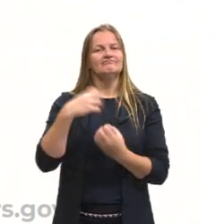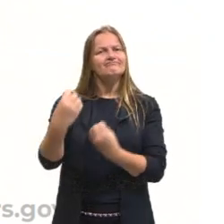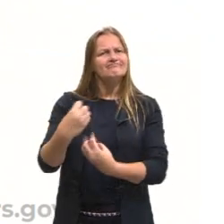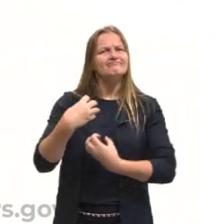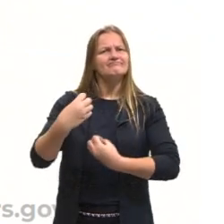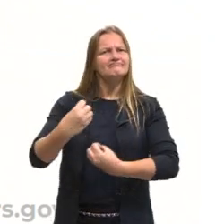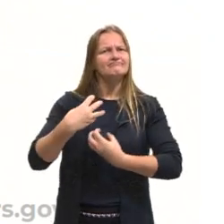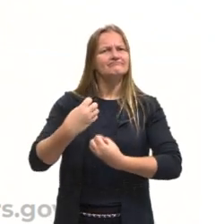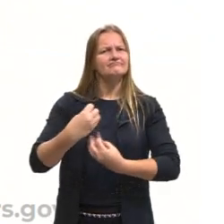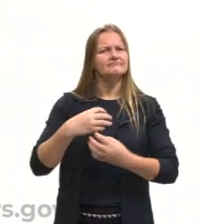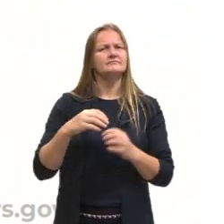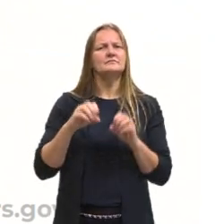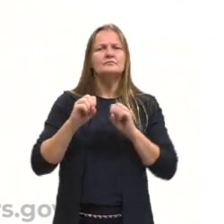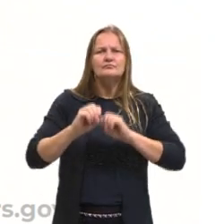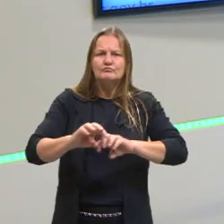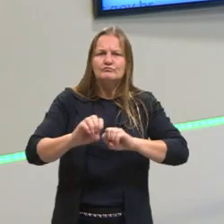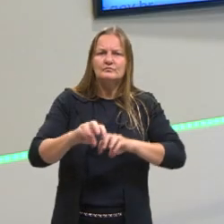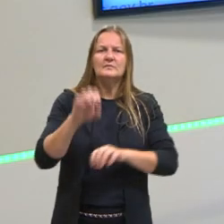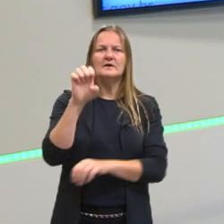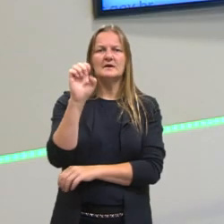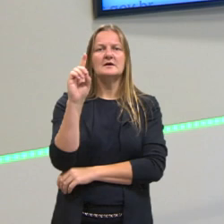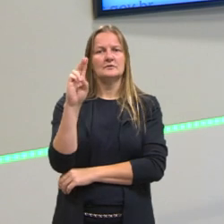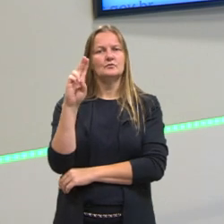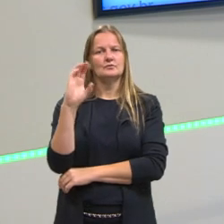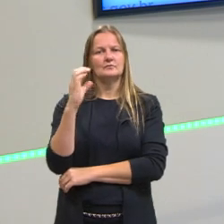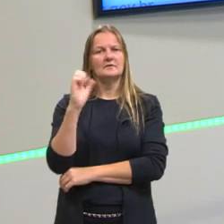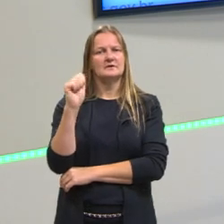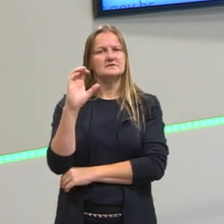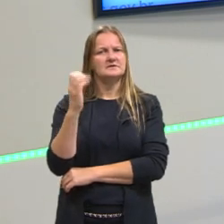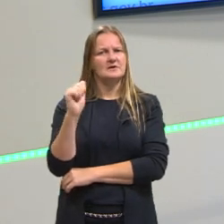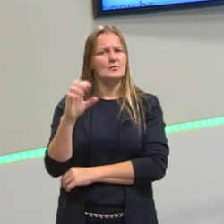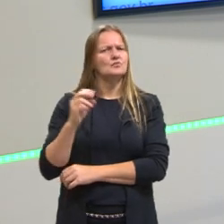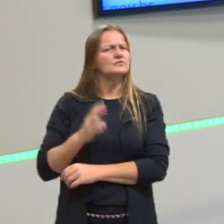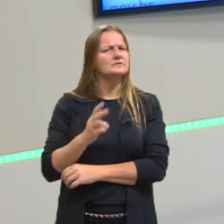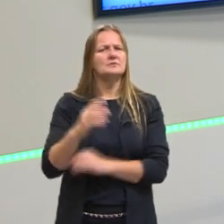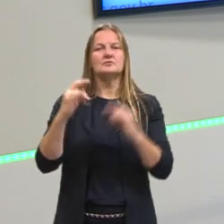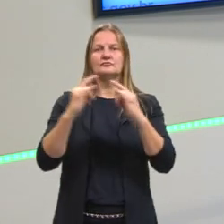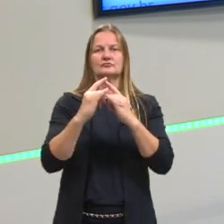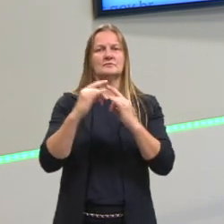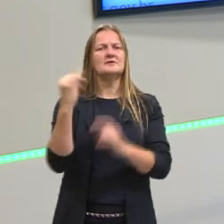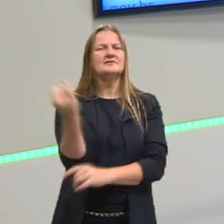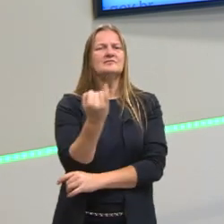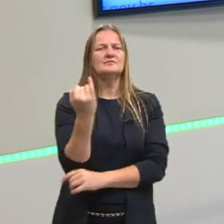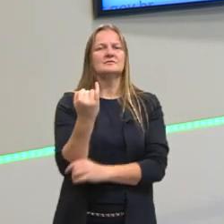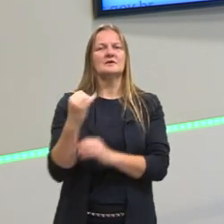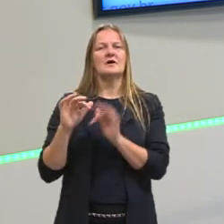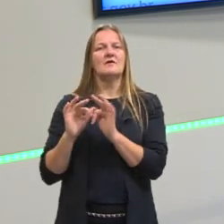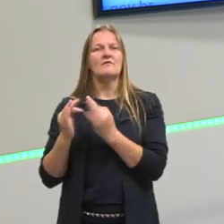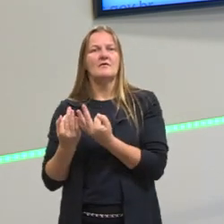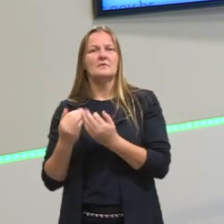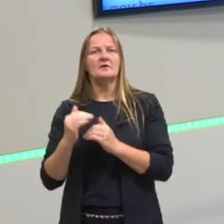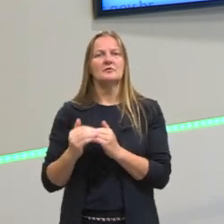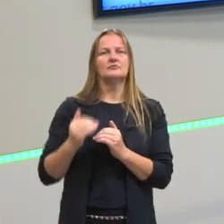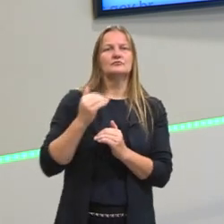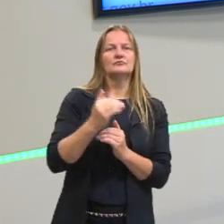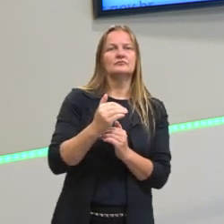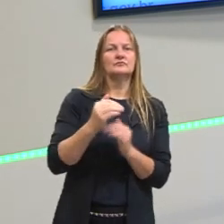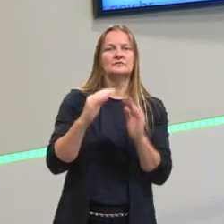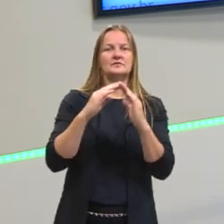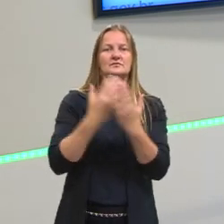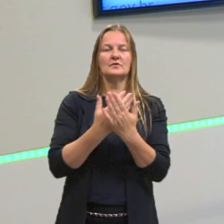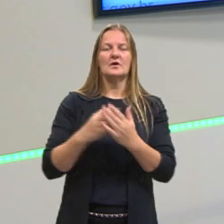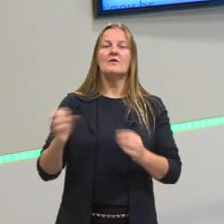através da educação, uma instituição importante da passagem dos valores,